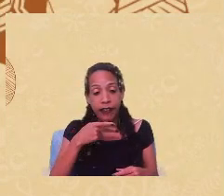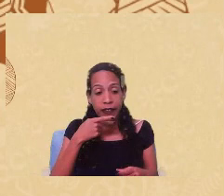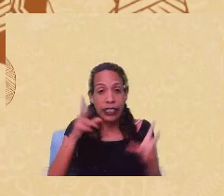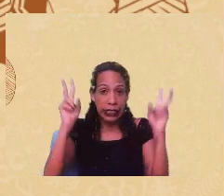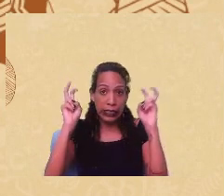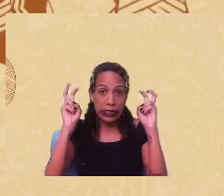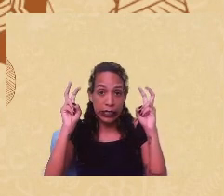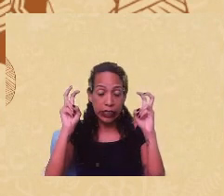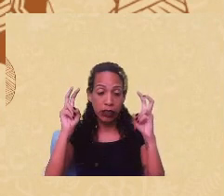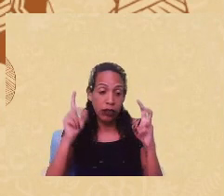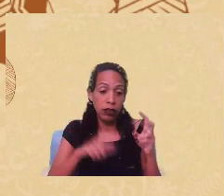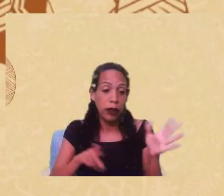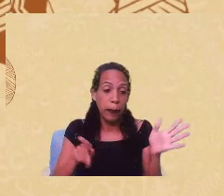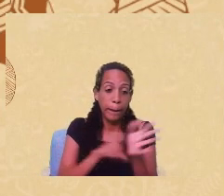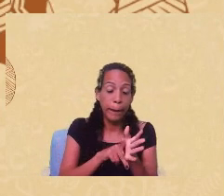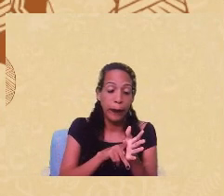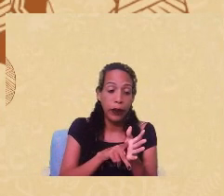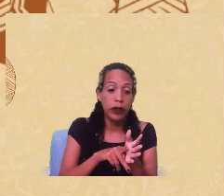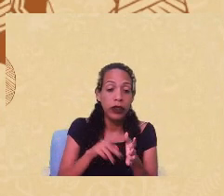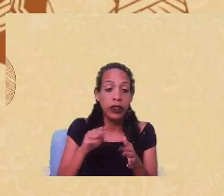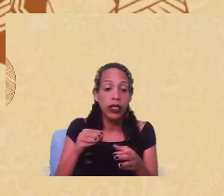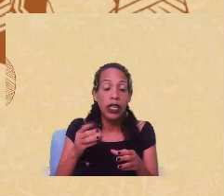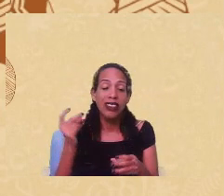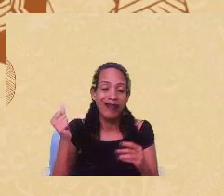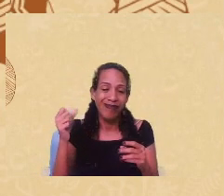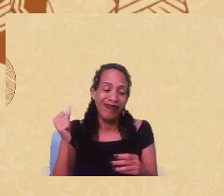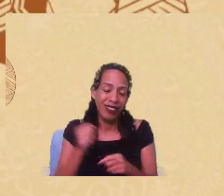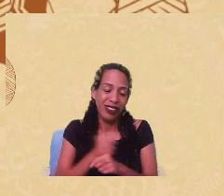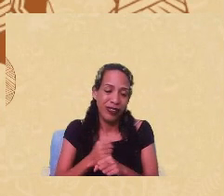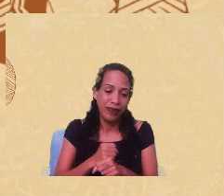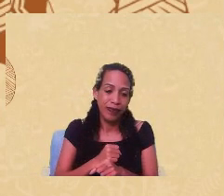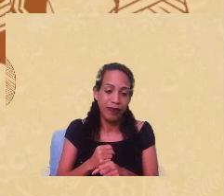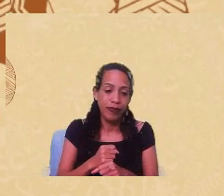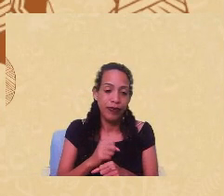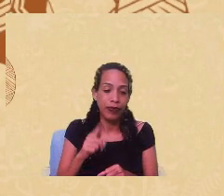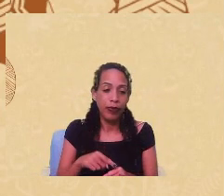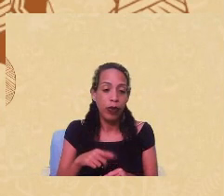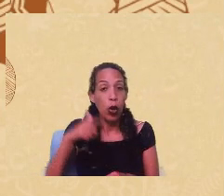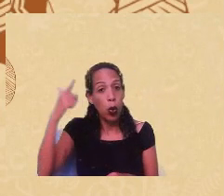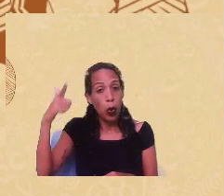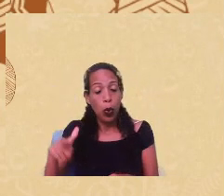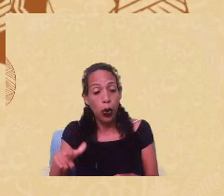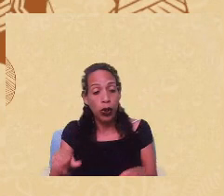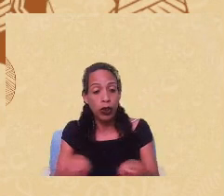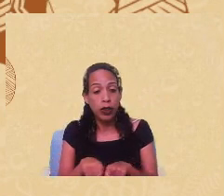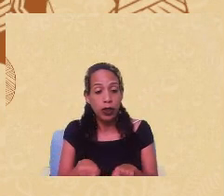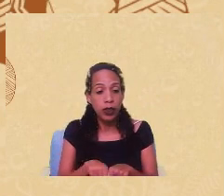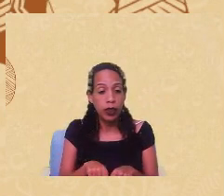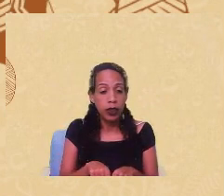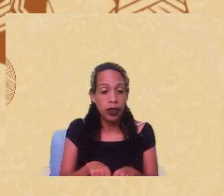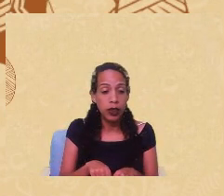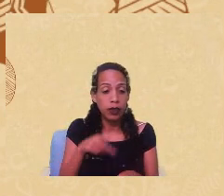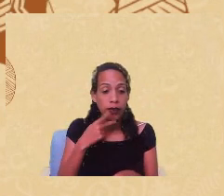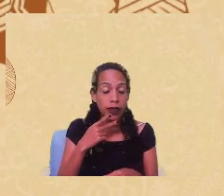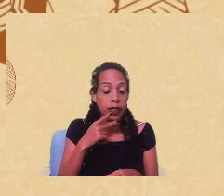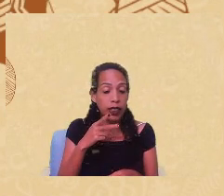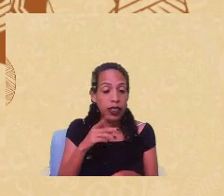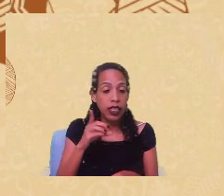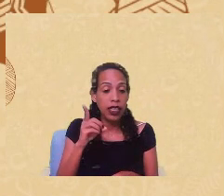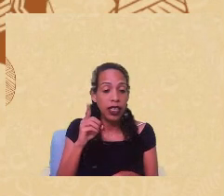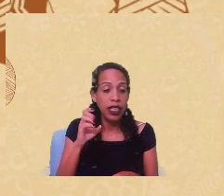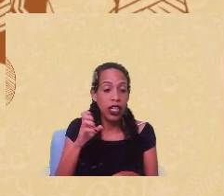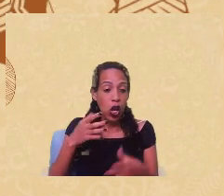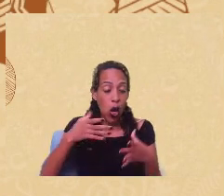são do nosso campo de atuação há décadas. Um outro aspecto é desinstitucionalizar os nossos corpos.